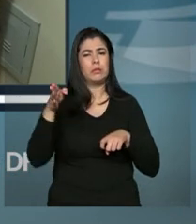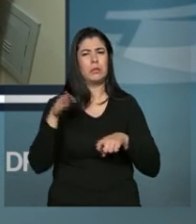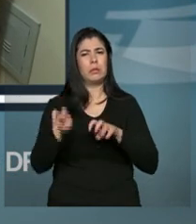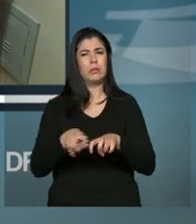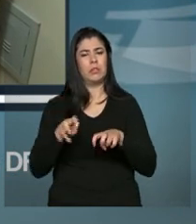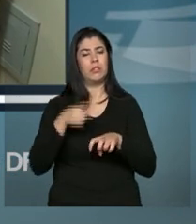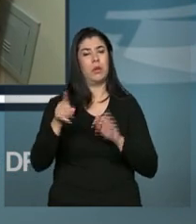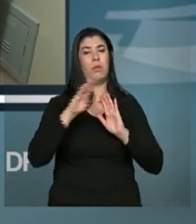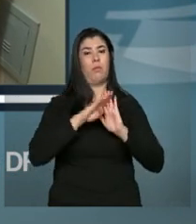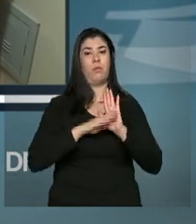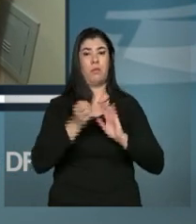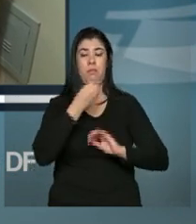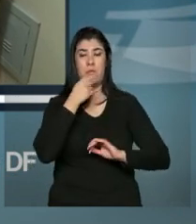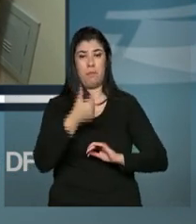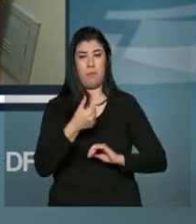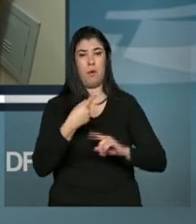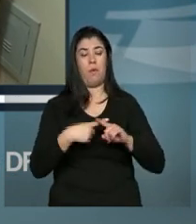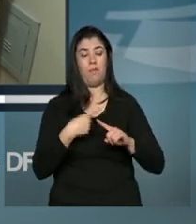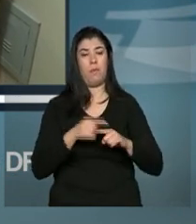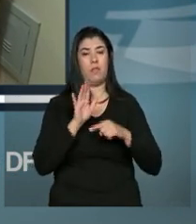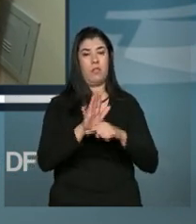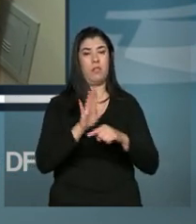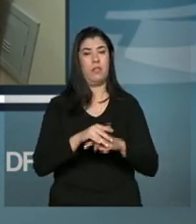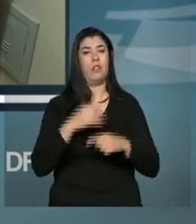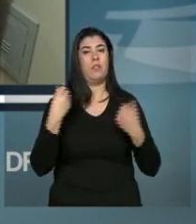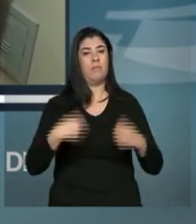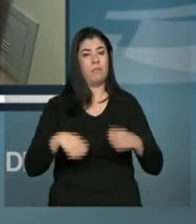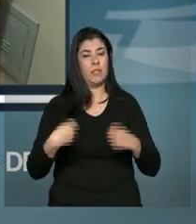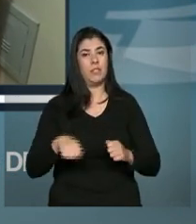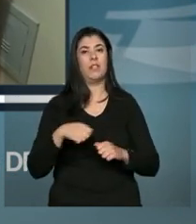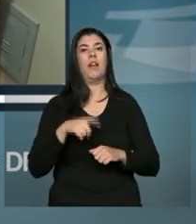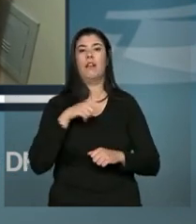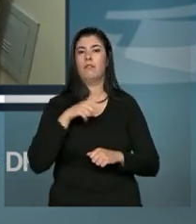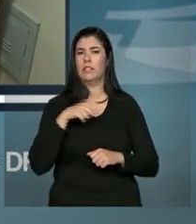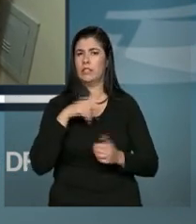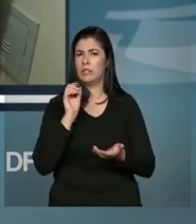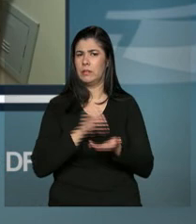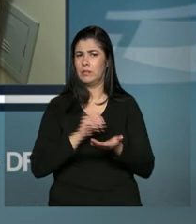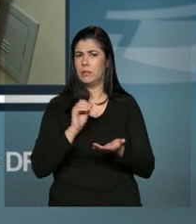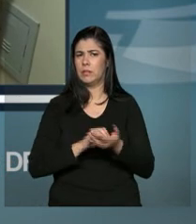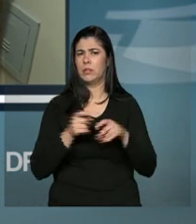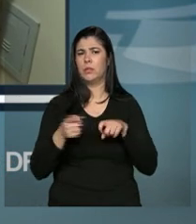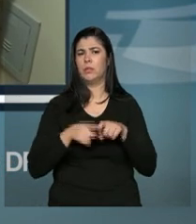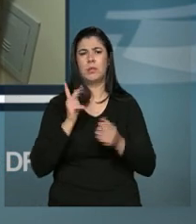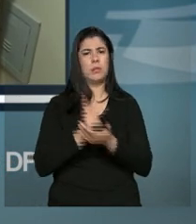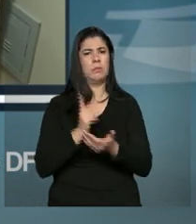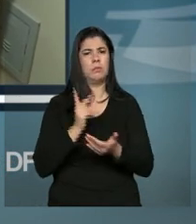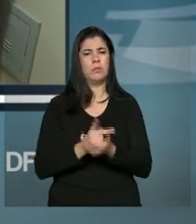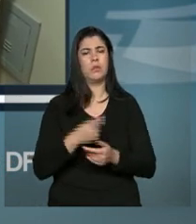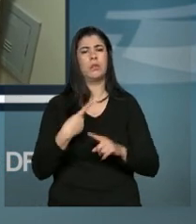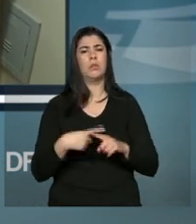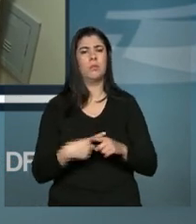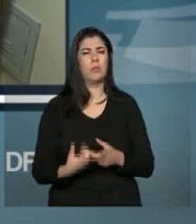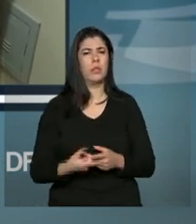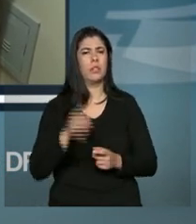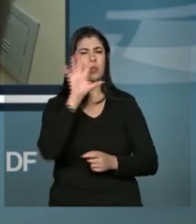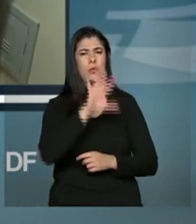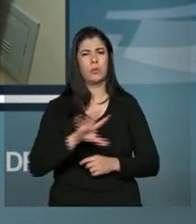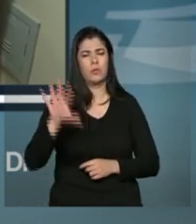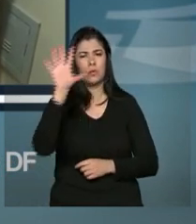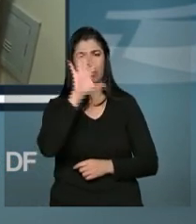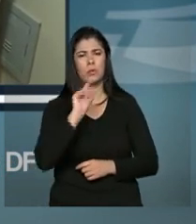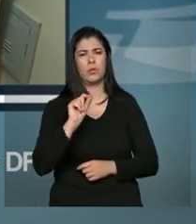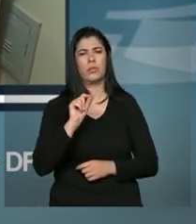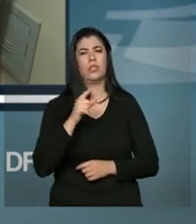muito bom, porque geralmente na área rural ficava com demanda de falta de médicos o tempo todinho. Porque, geralmente, quando